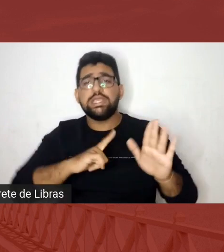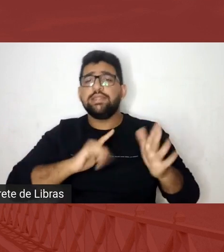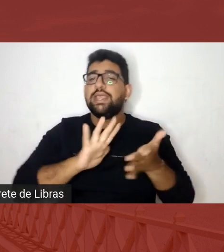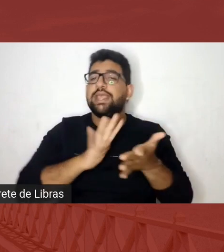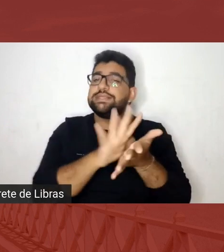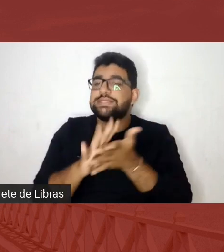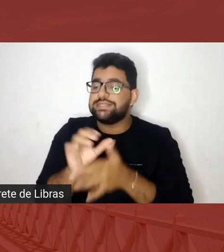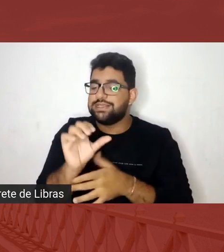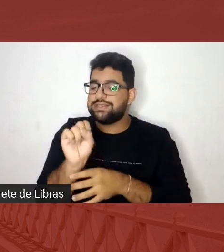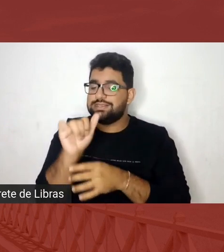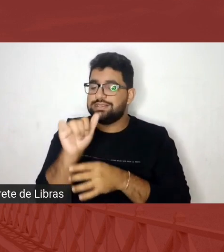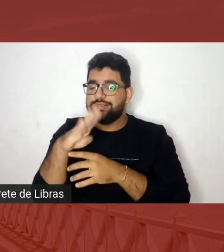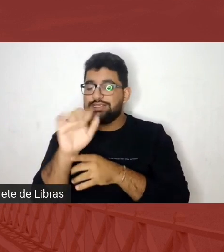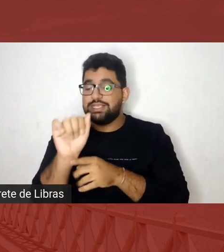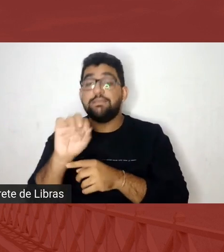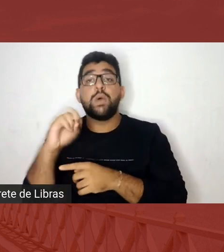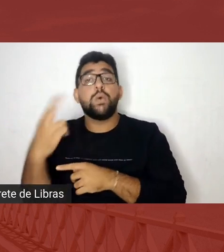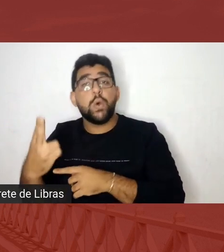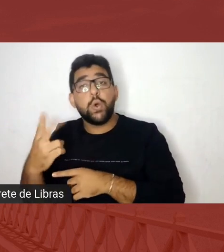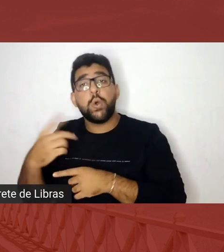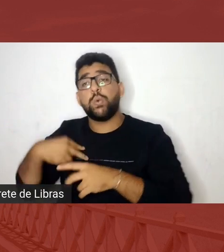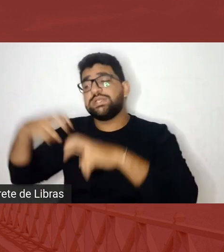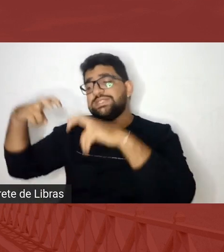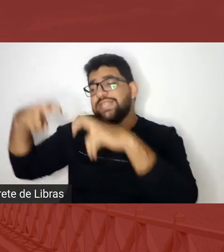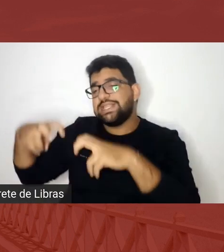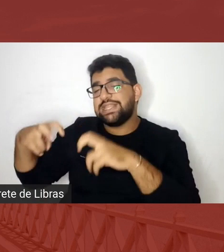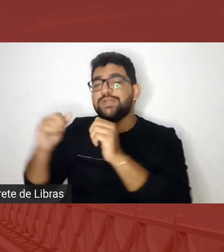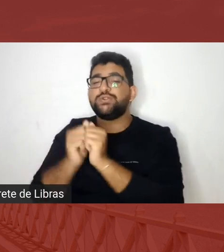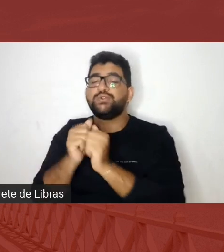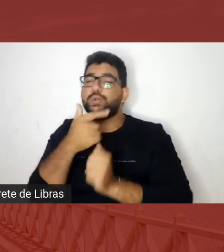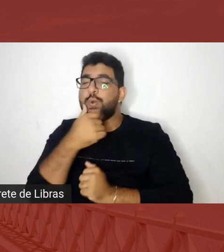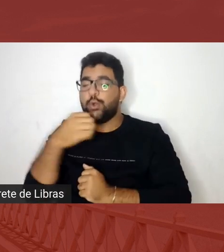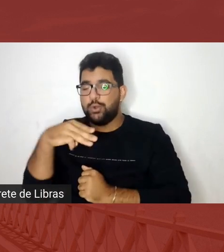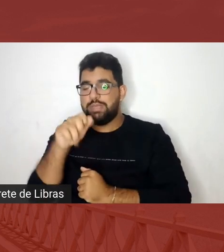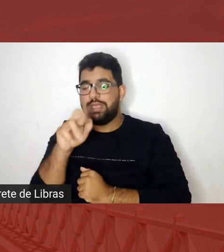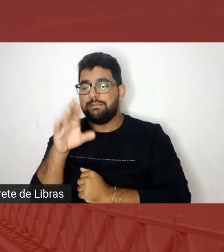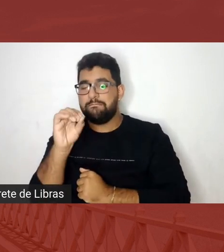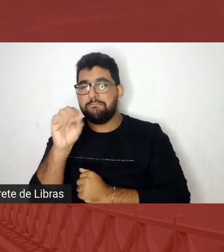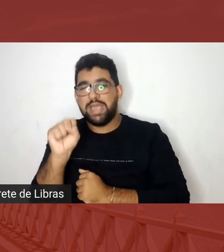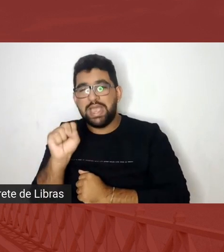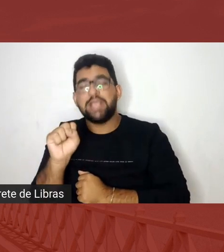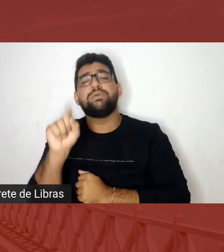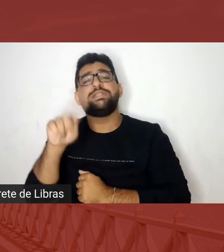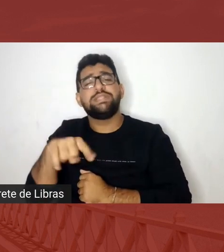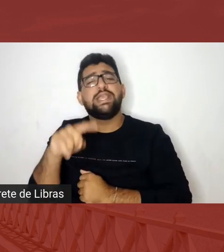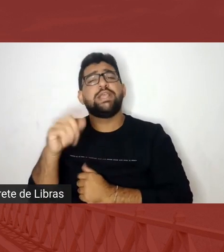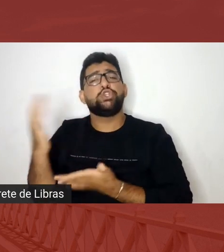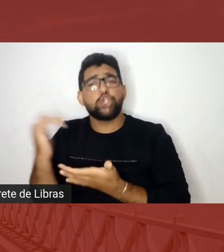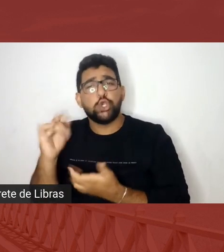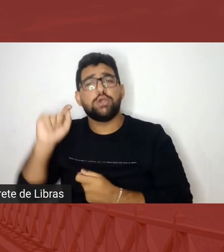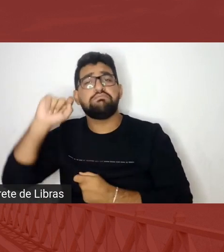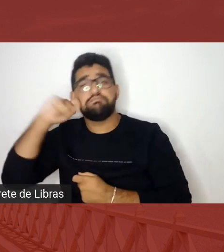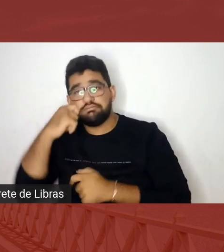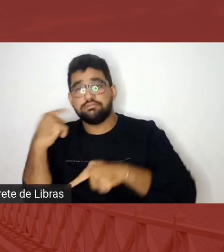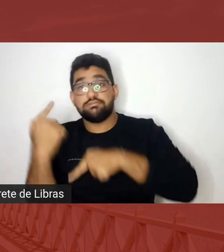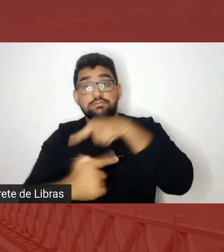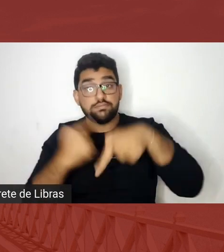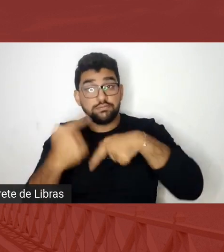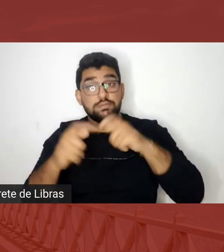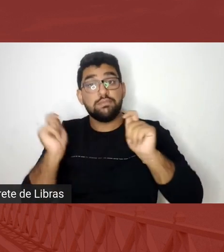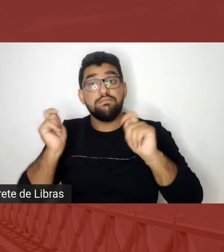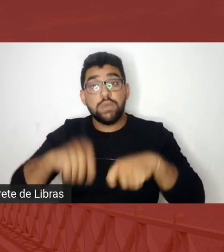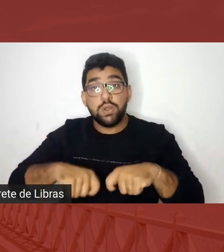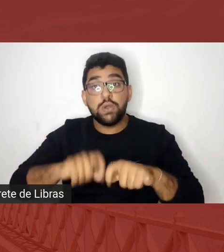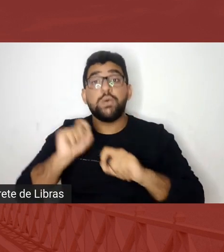poder sentar com o Marquinhos, que também é um menino jovem, quilombola, preto, e poder cantar